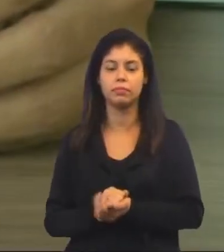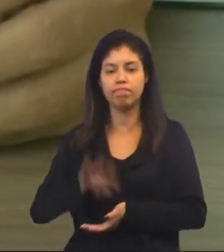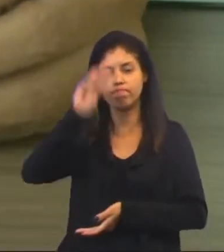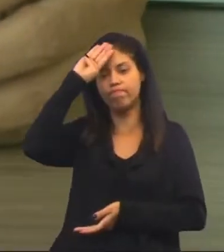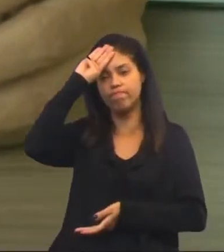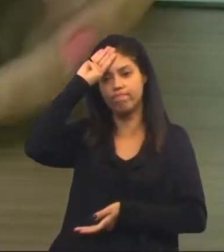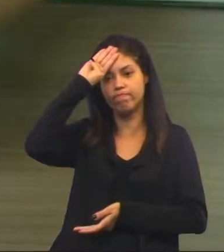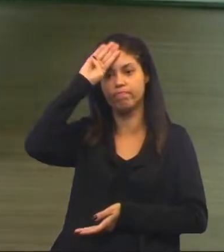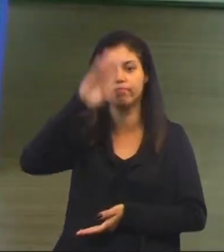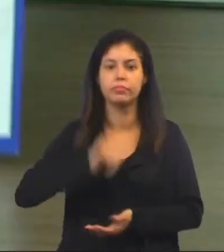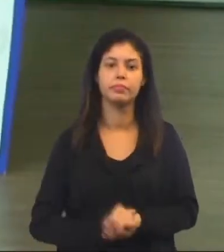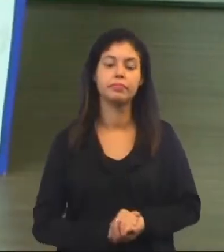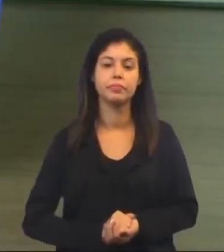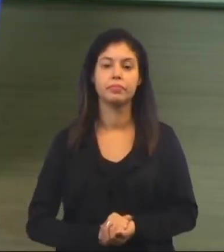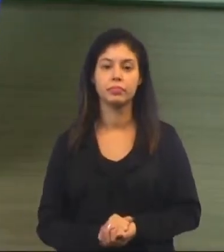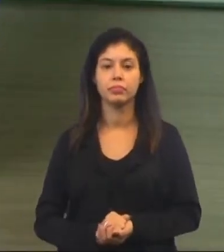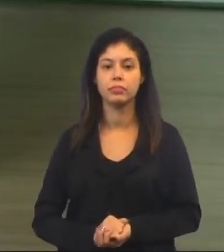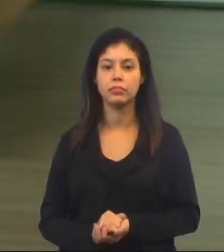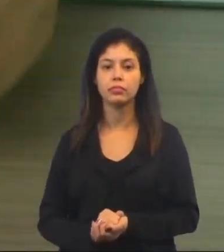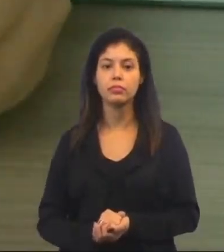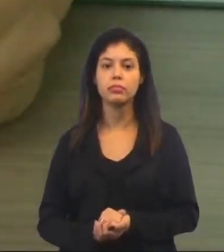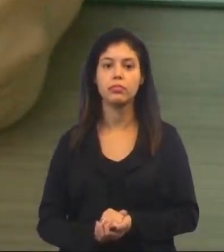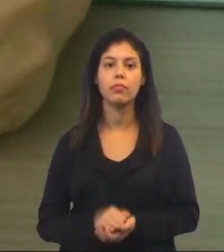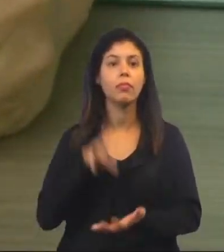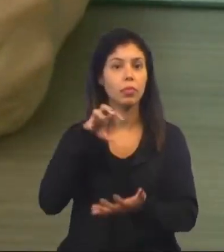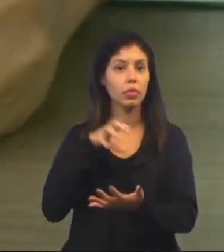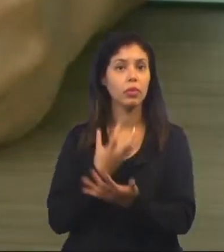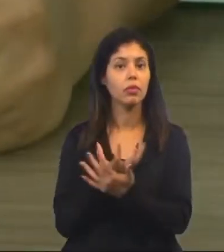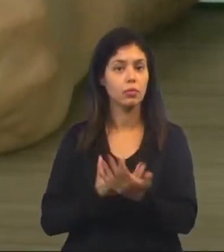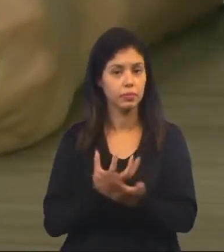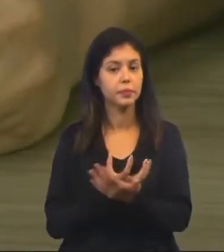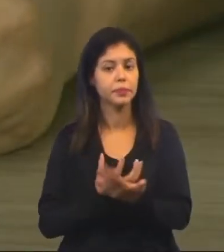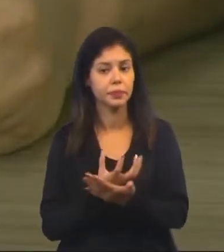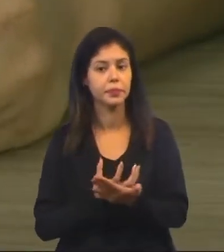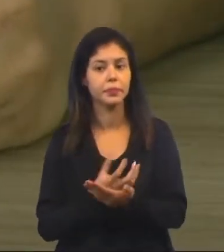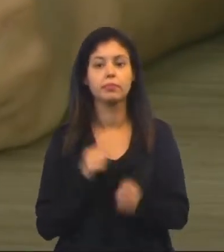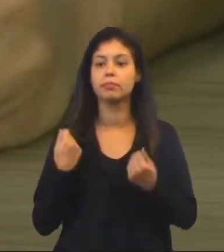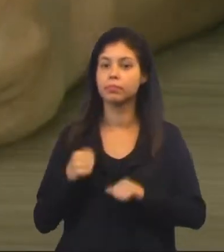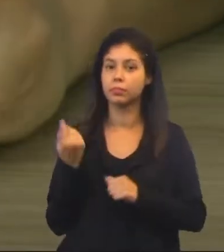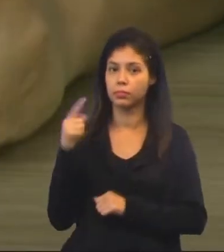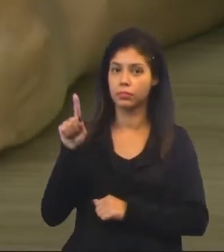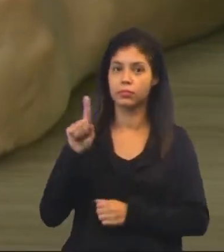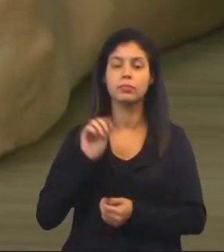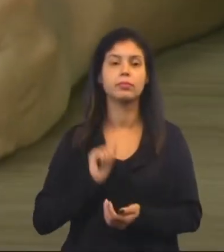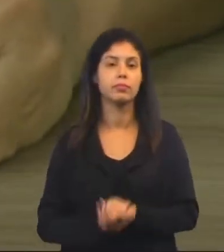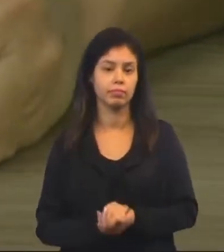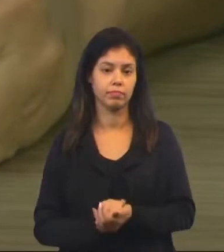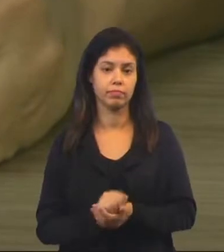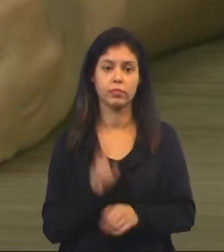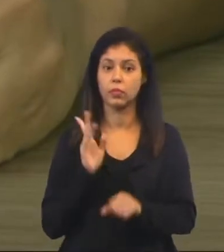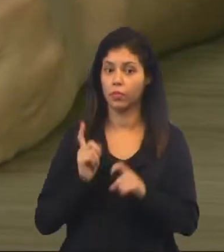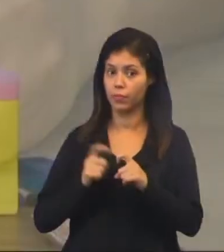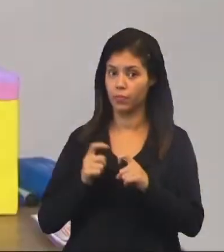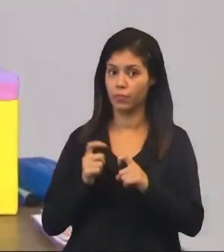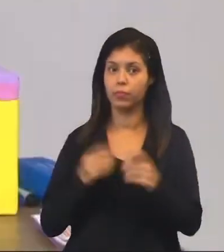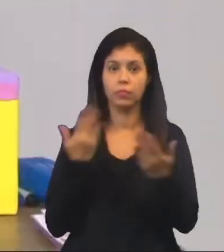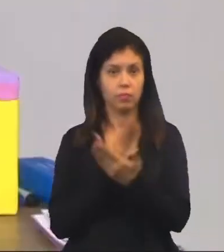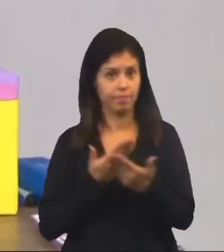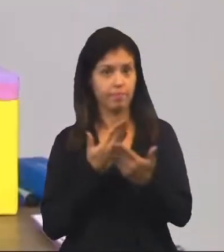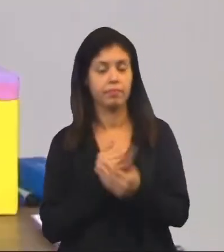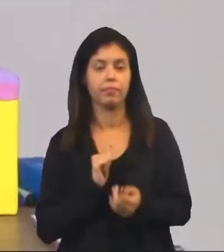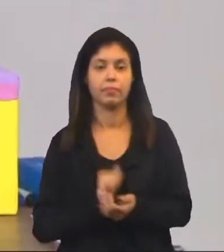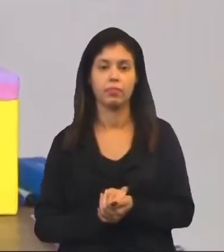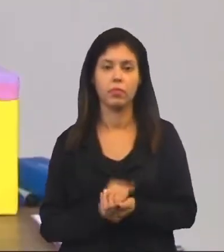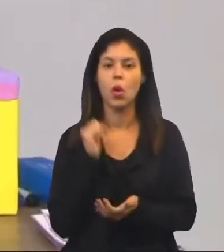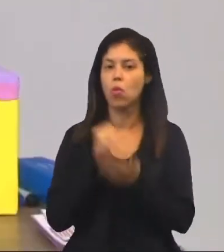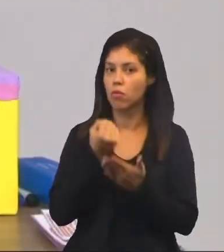febre, tá bom? E aí o tratamento, é preciso ir ao médico para tratar esta doença, tá bom?